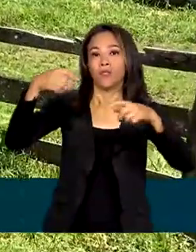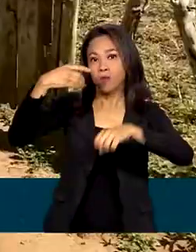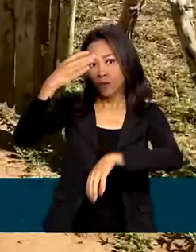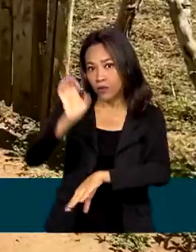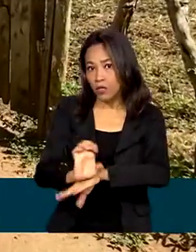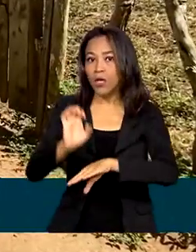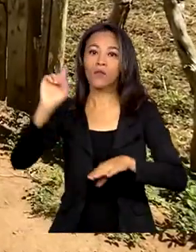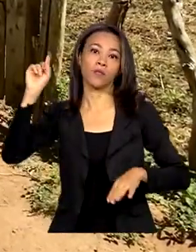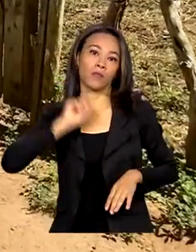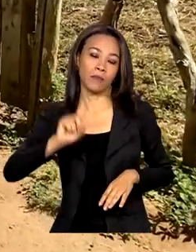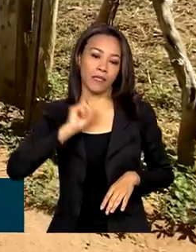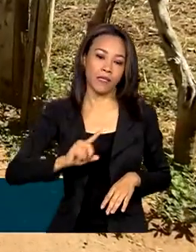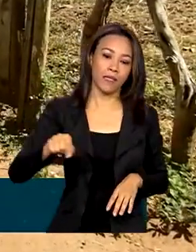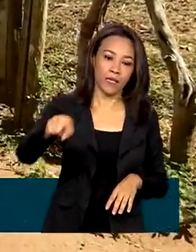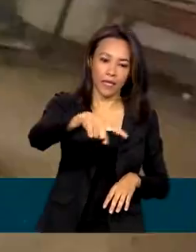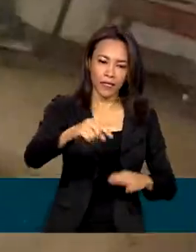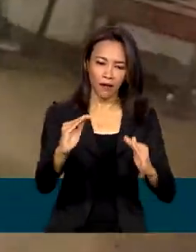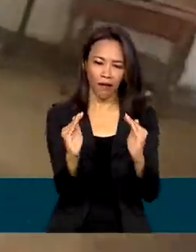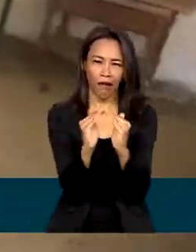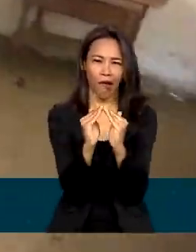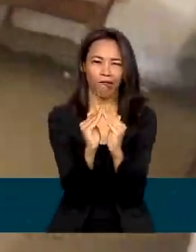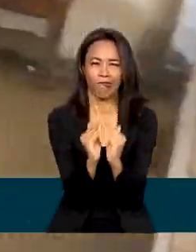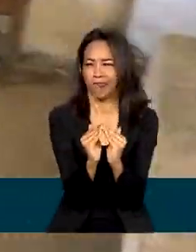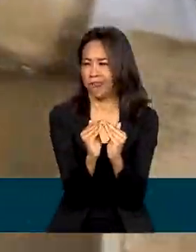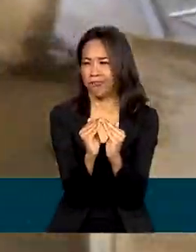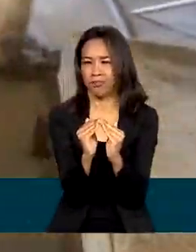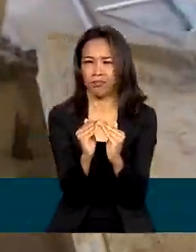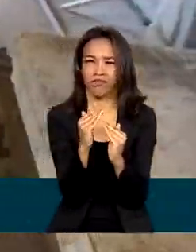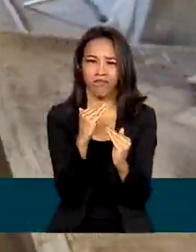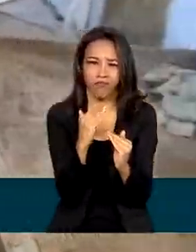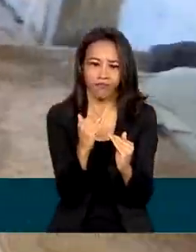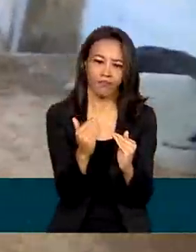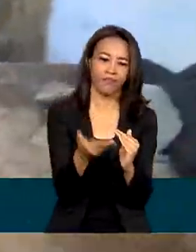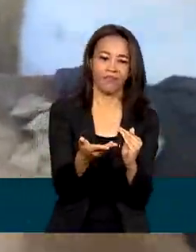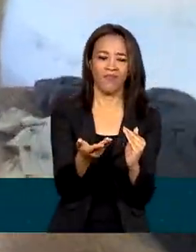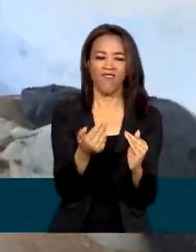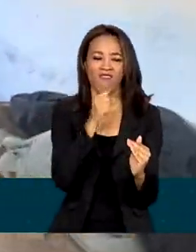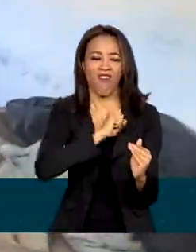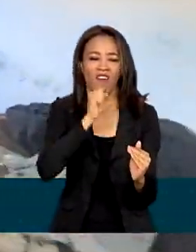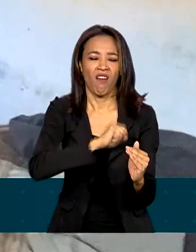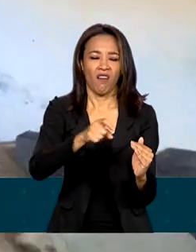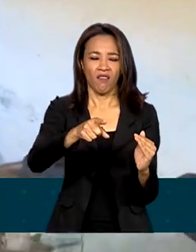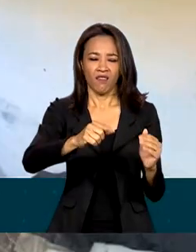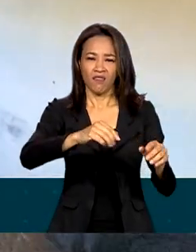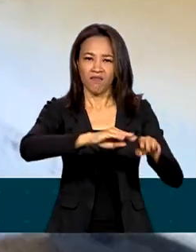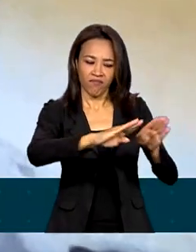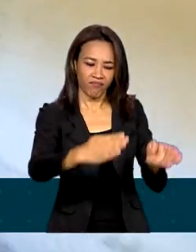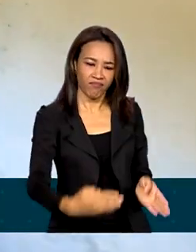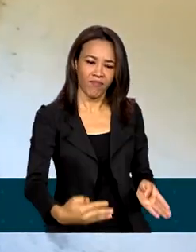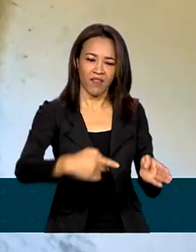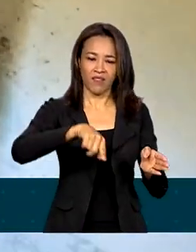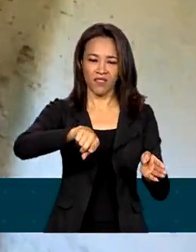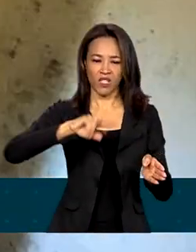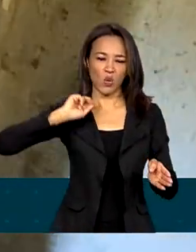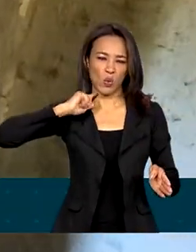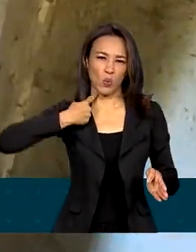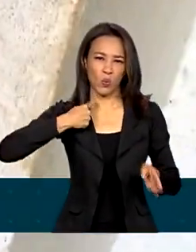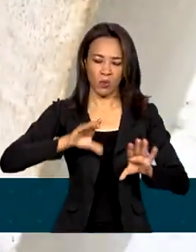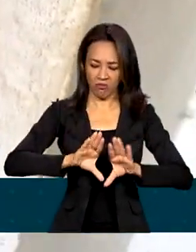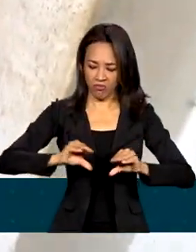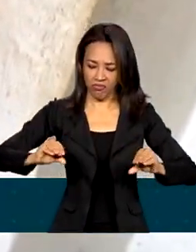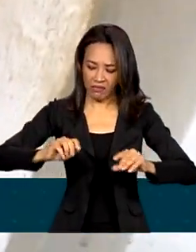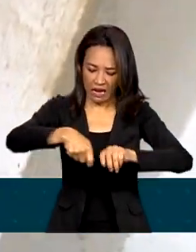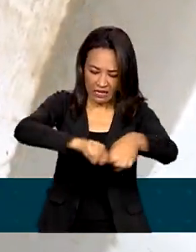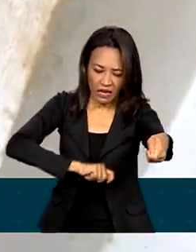de Minas e o pequeno alojamento contava apenas com alguns móveis velhos, uma cama com colchão sujo e rasgado